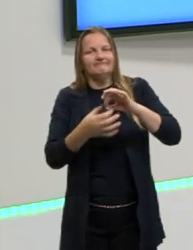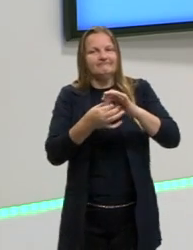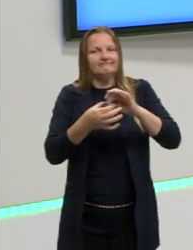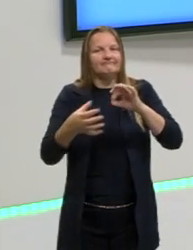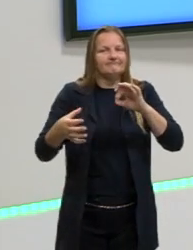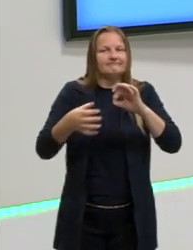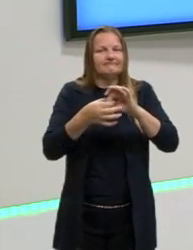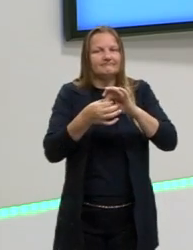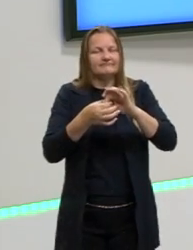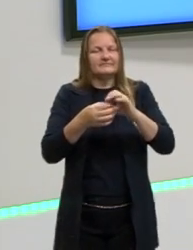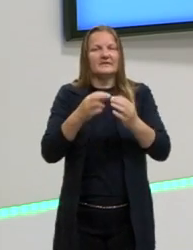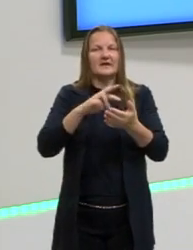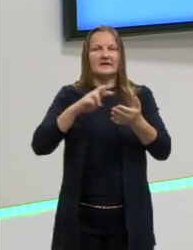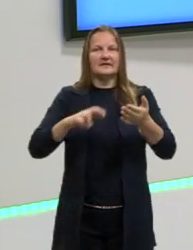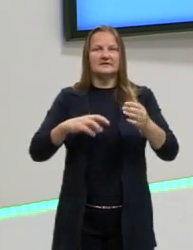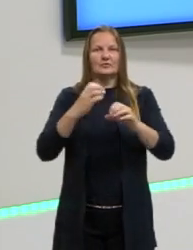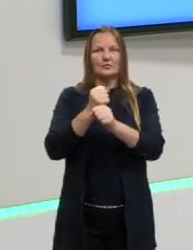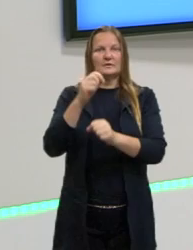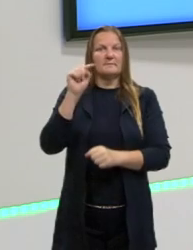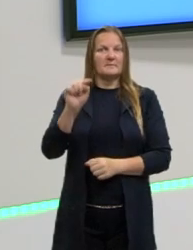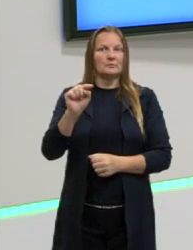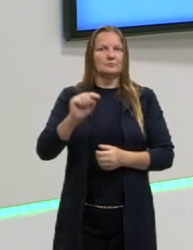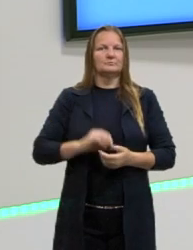para que essa redação seja nota mil.